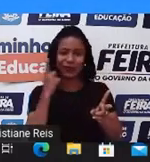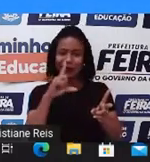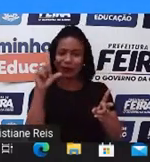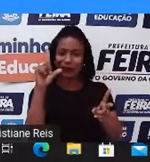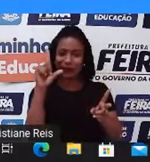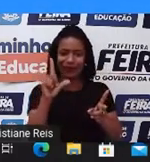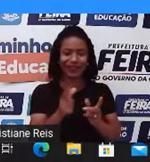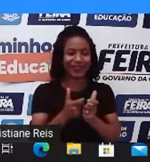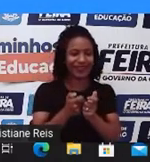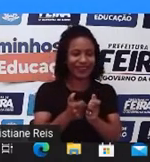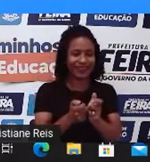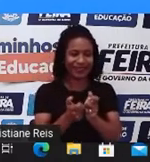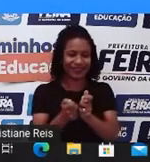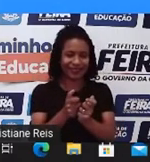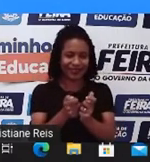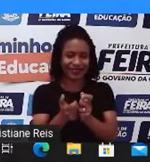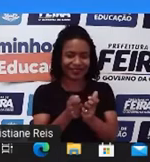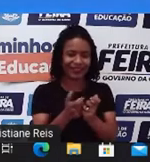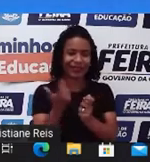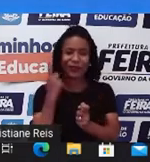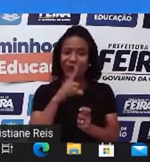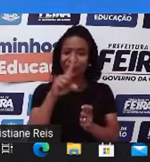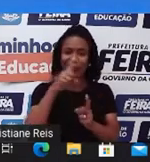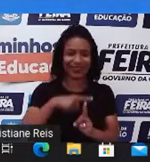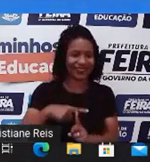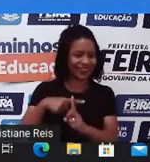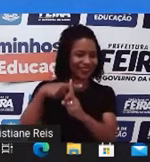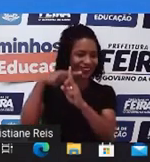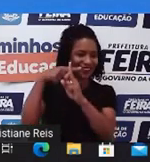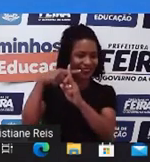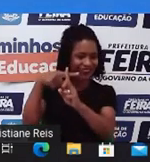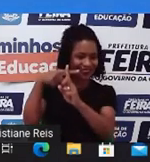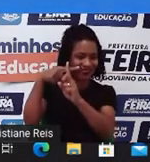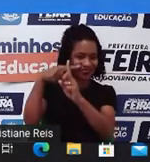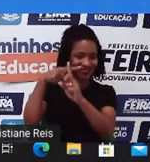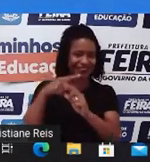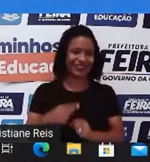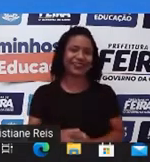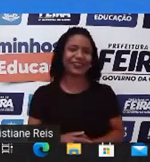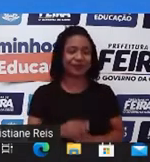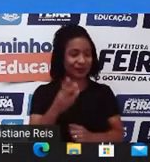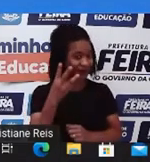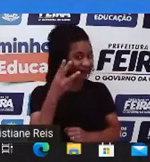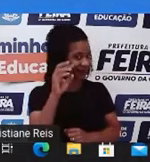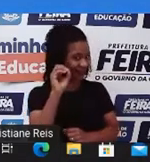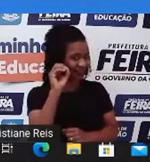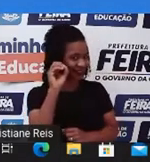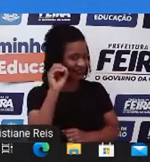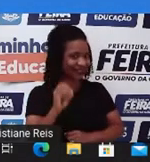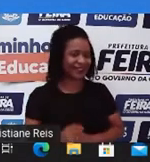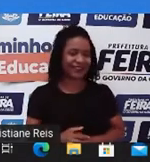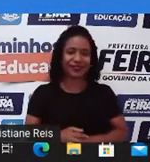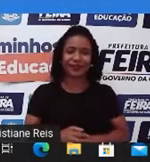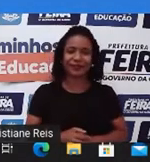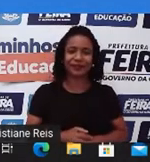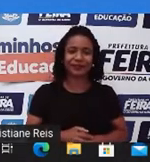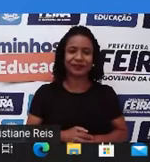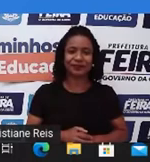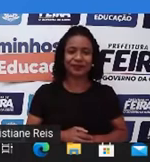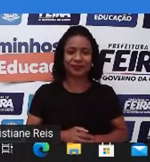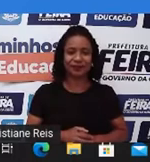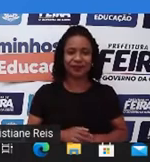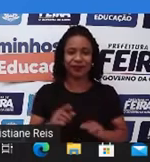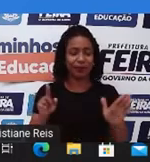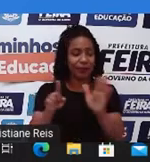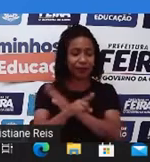situação proposta pelo gay, nós iremos fazer 30 pontos. Vejam que essa pergunta é